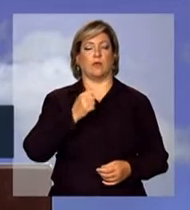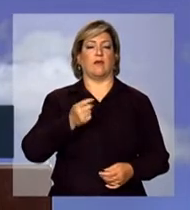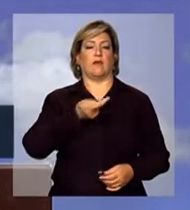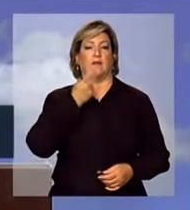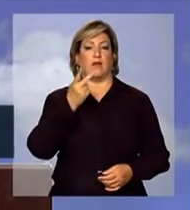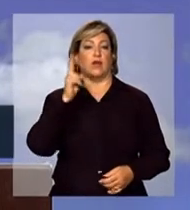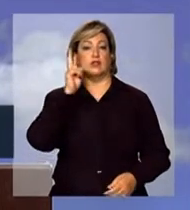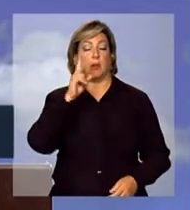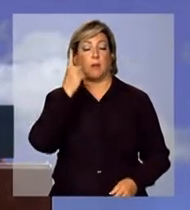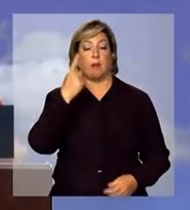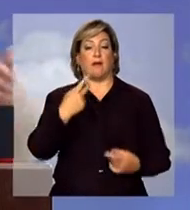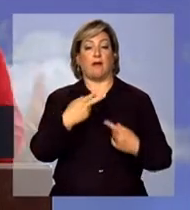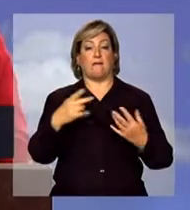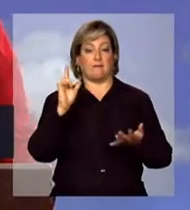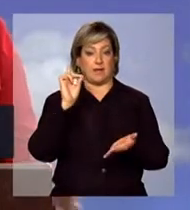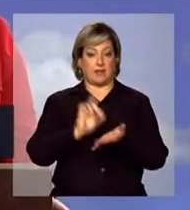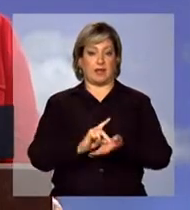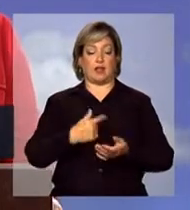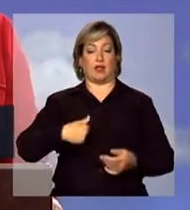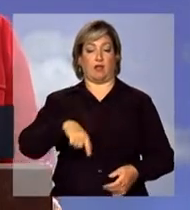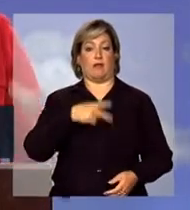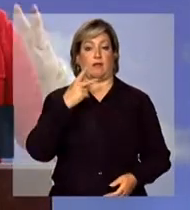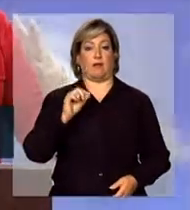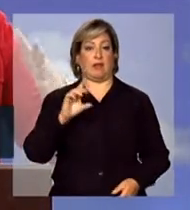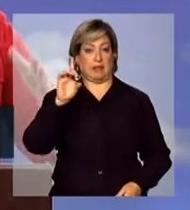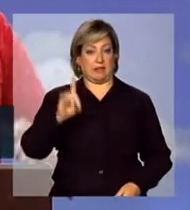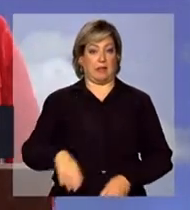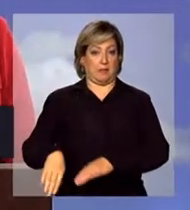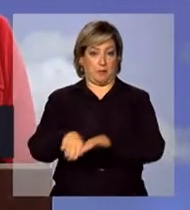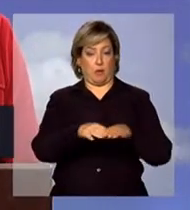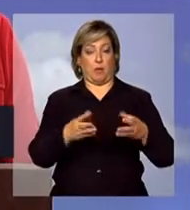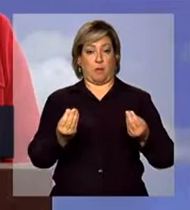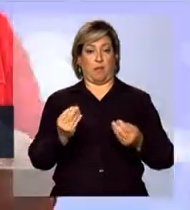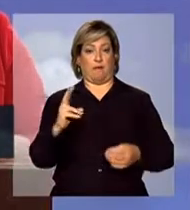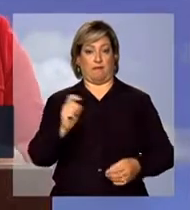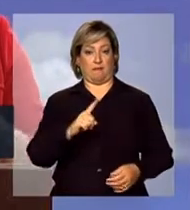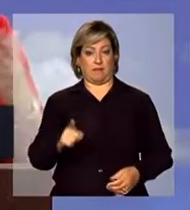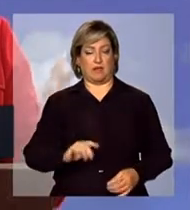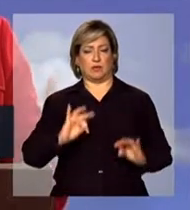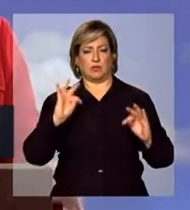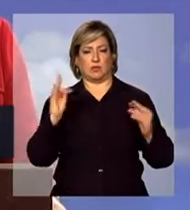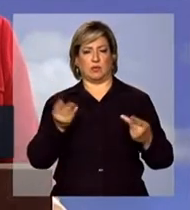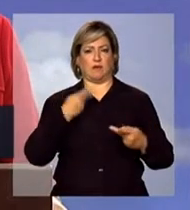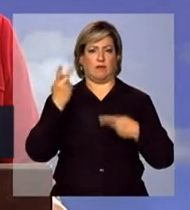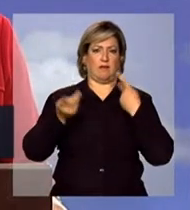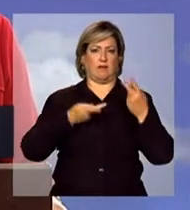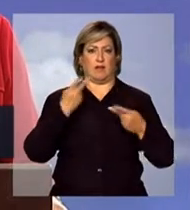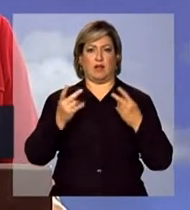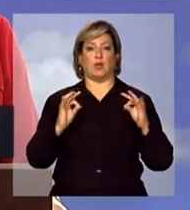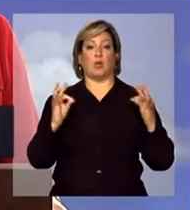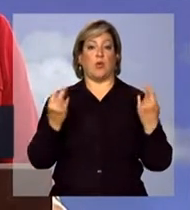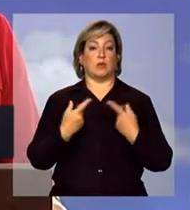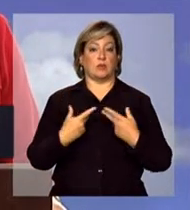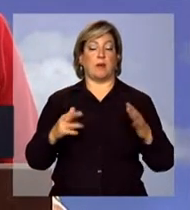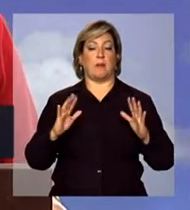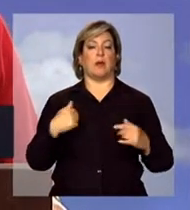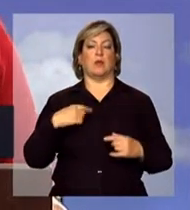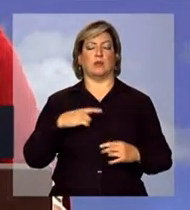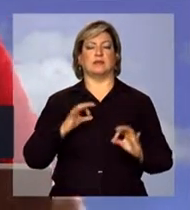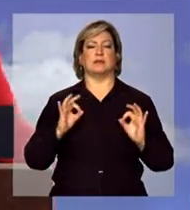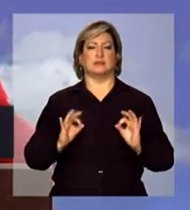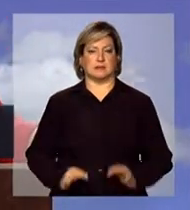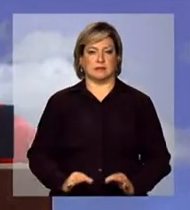que andamos afirmando. porque, numa democracia, muitas vezes se questionam todas as afirmações, mas eu tenho